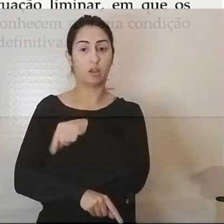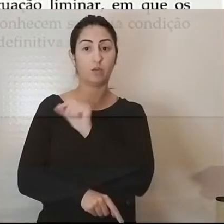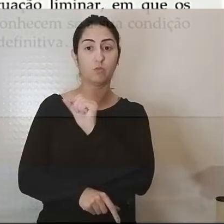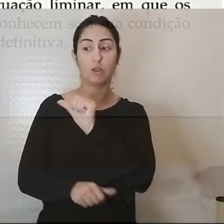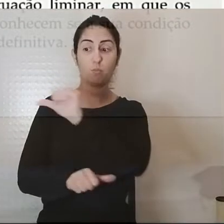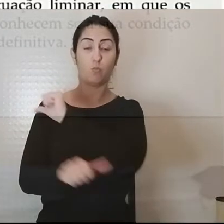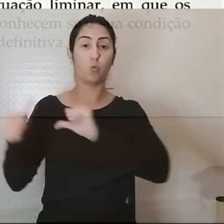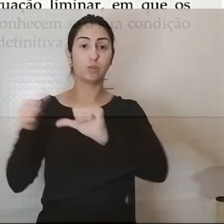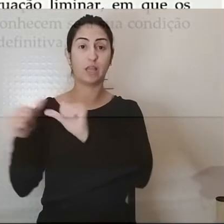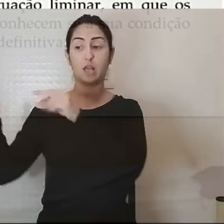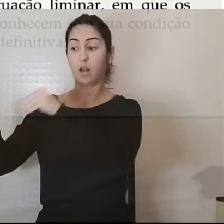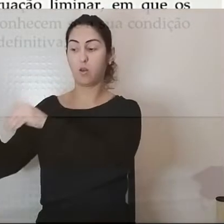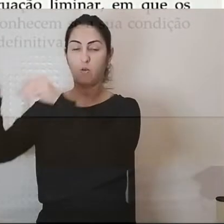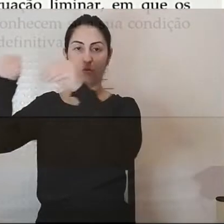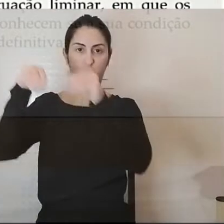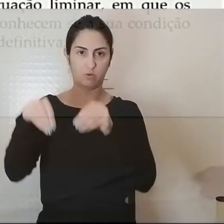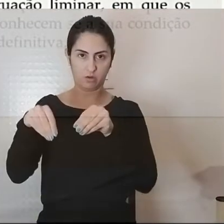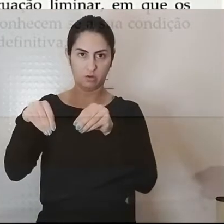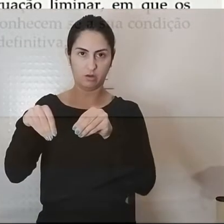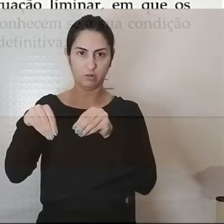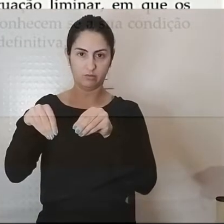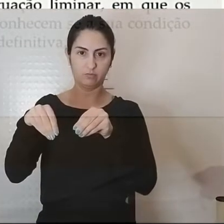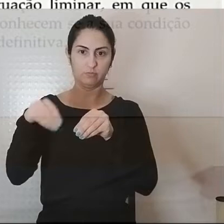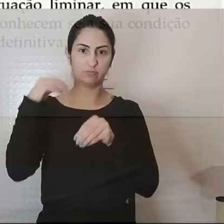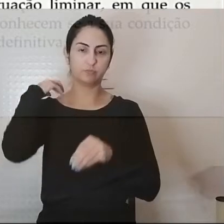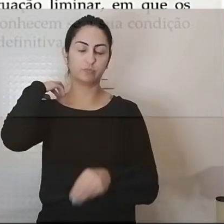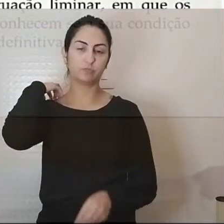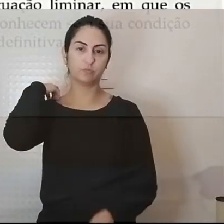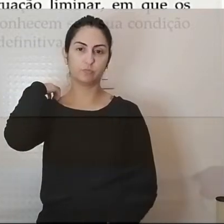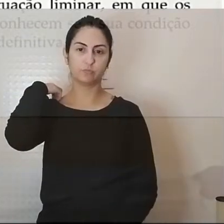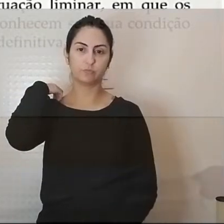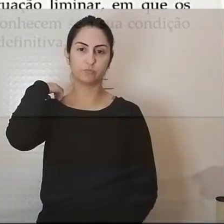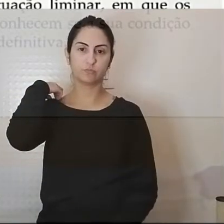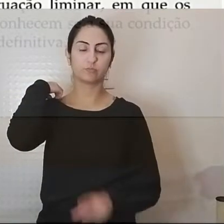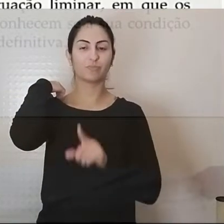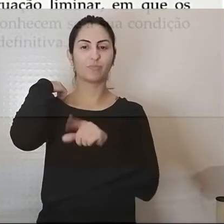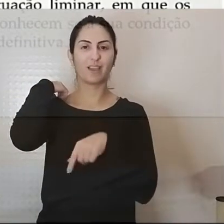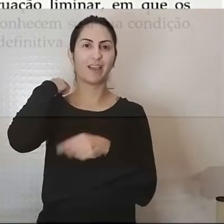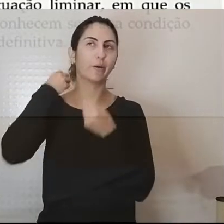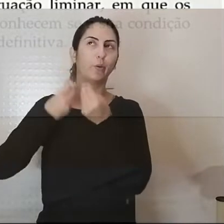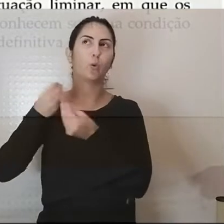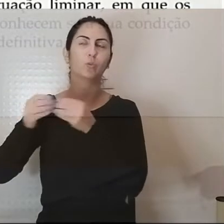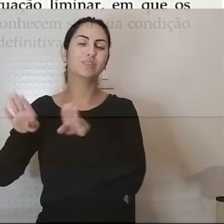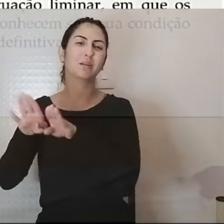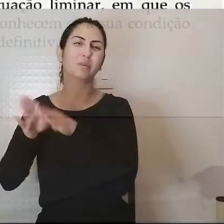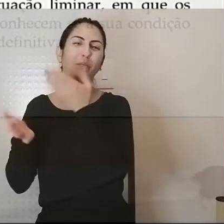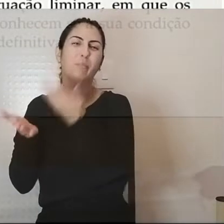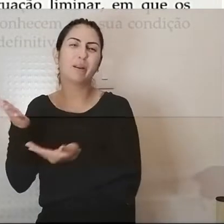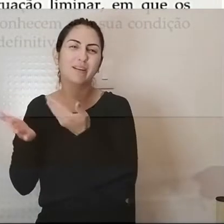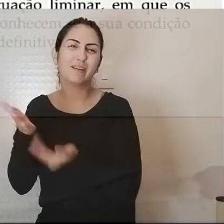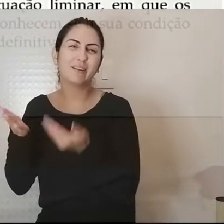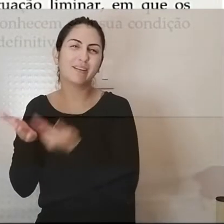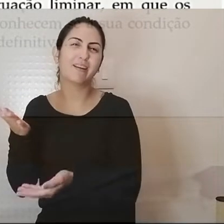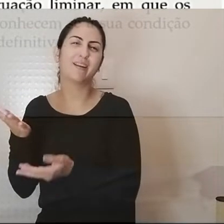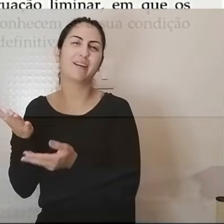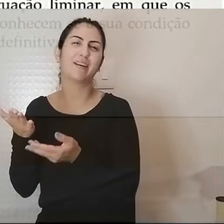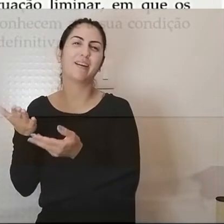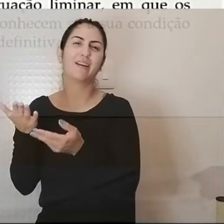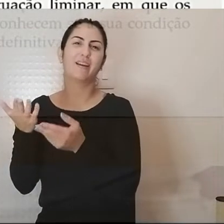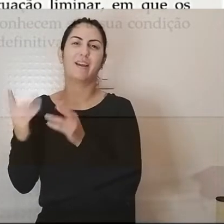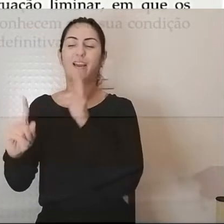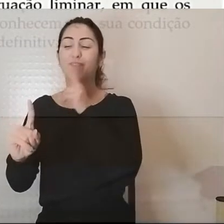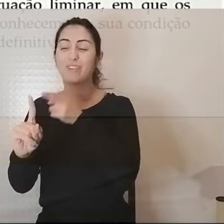lugar do conforto não é? implica perda de referências culturais de laços